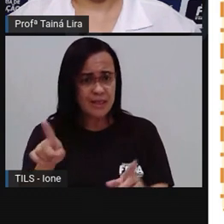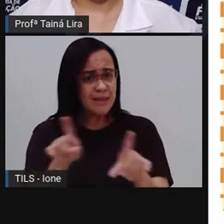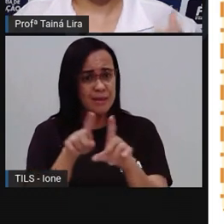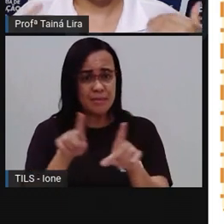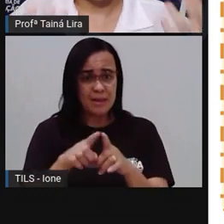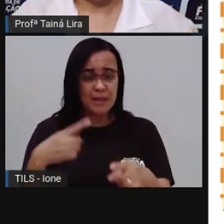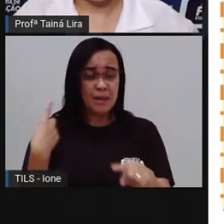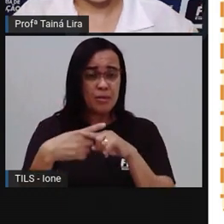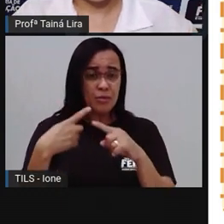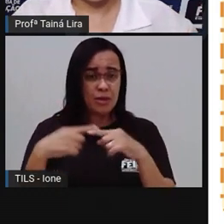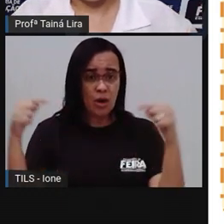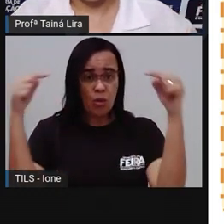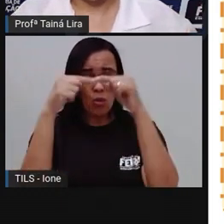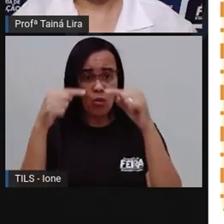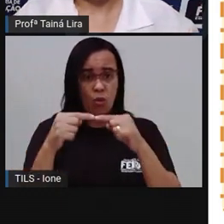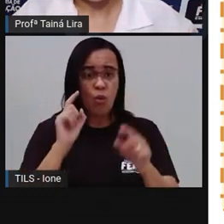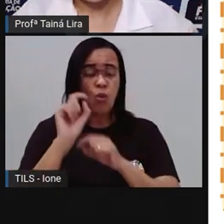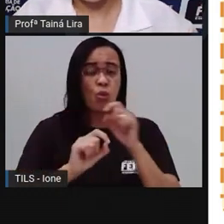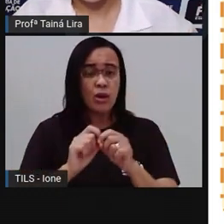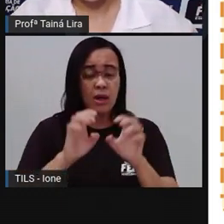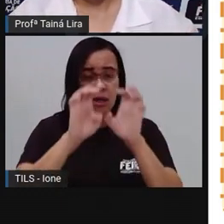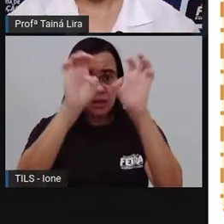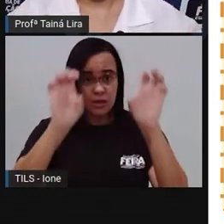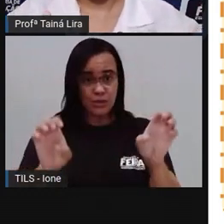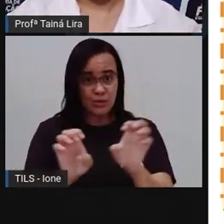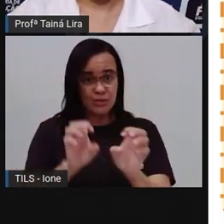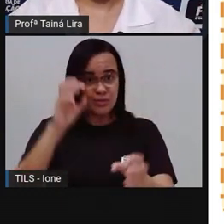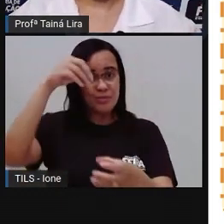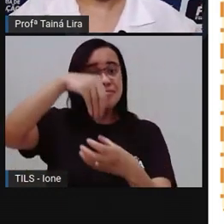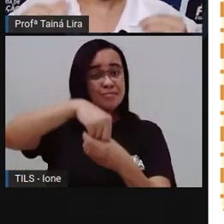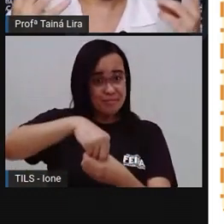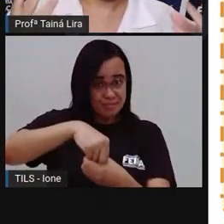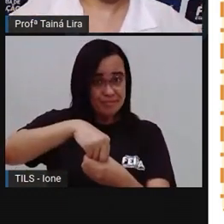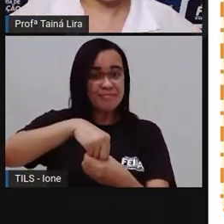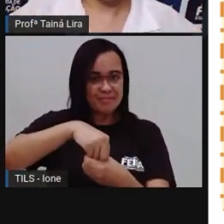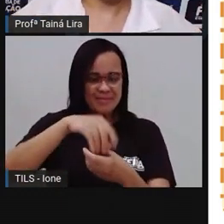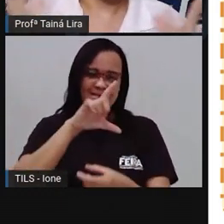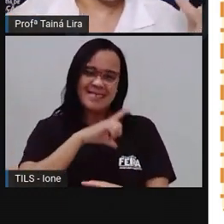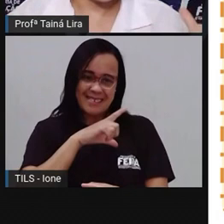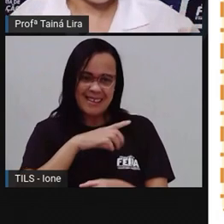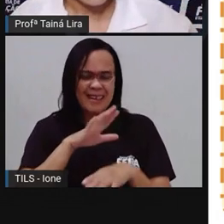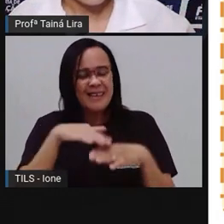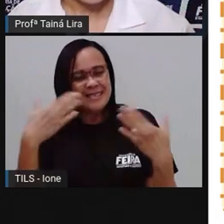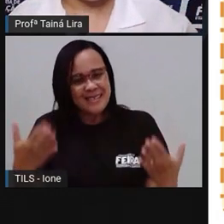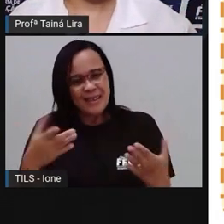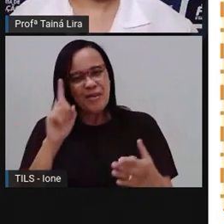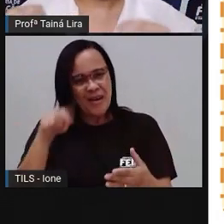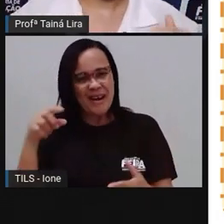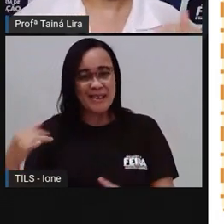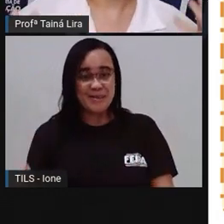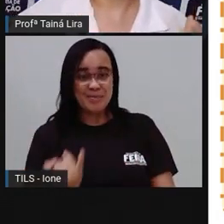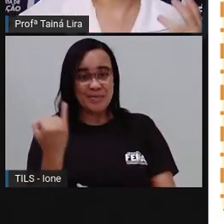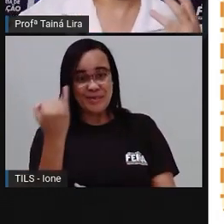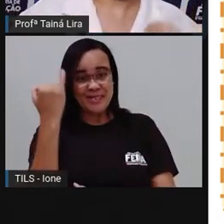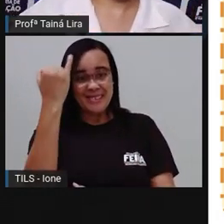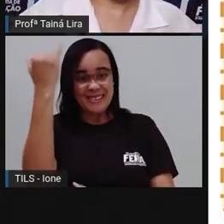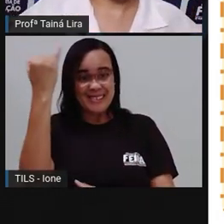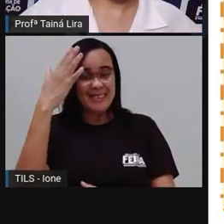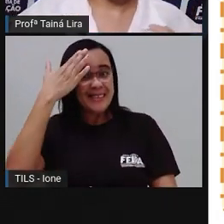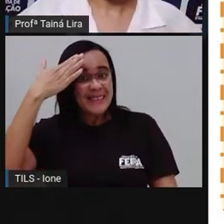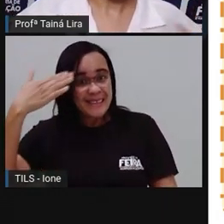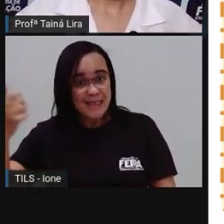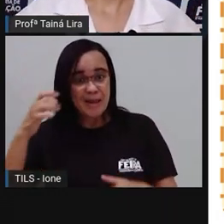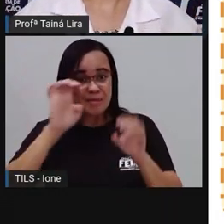com que a gente consiga identificar que tipo de texto é esse. É por isso que é importante vocês saberem, né, qual é a estrutura do